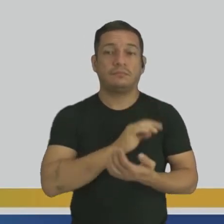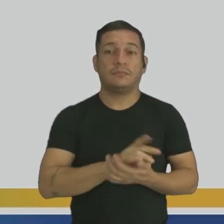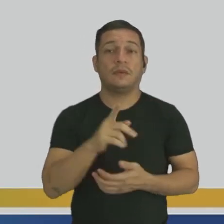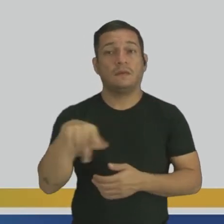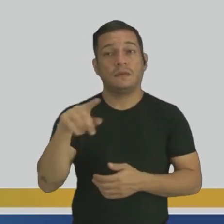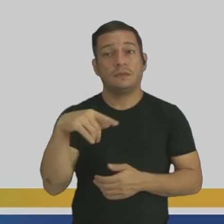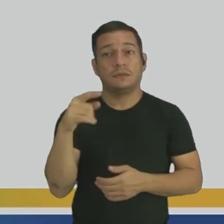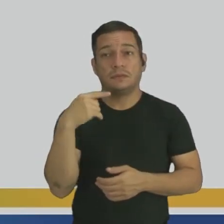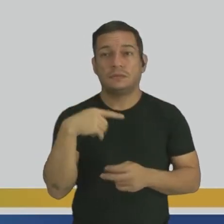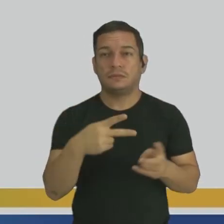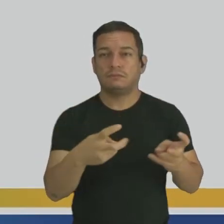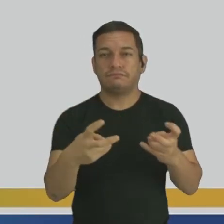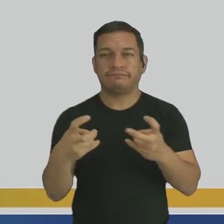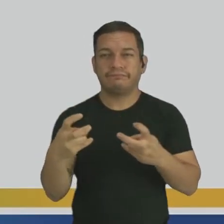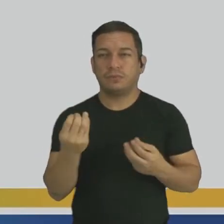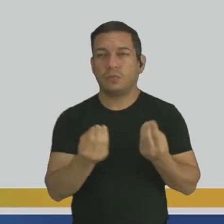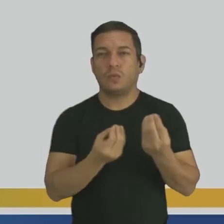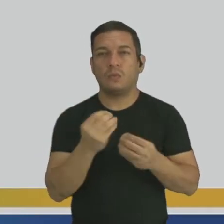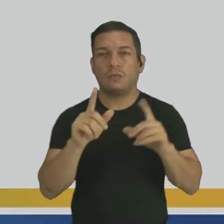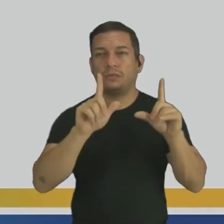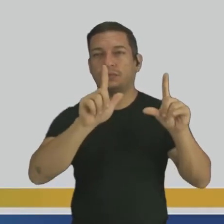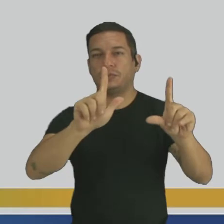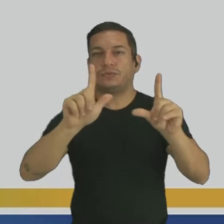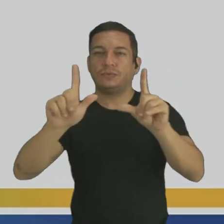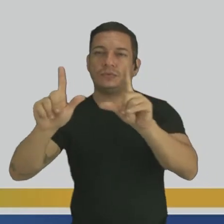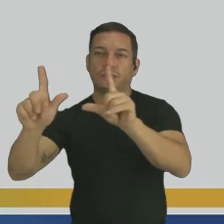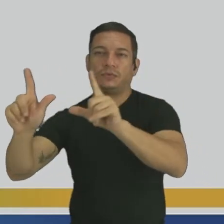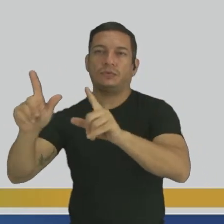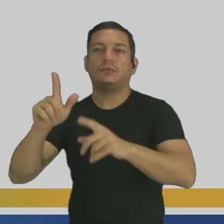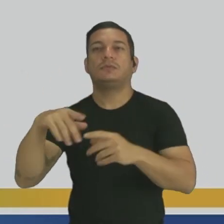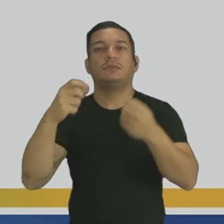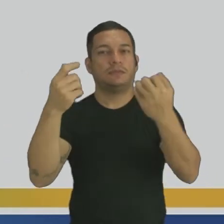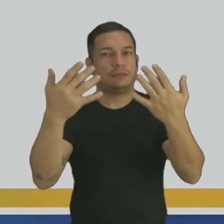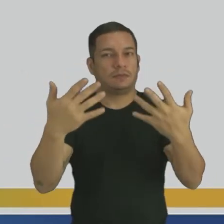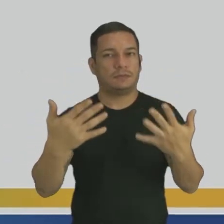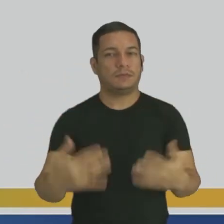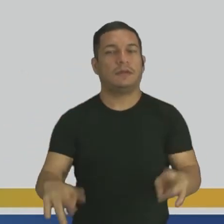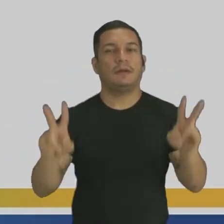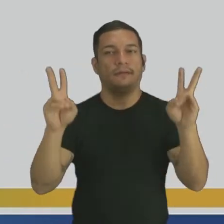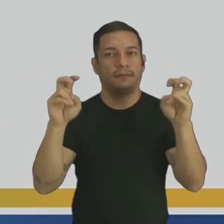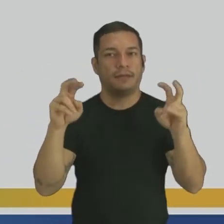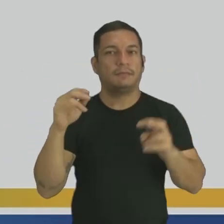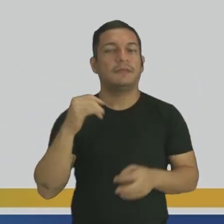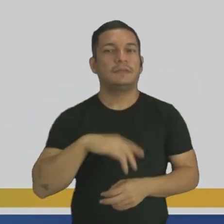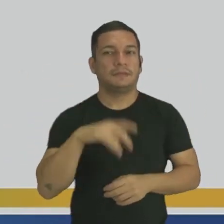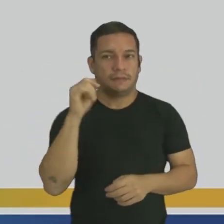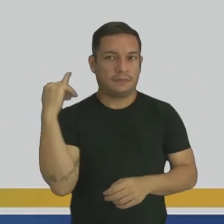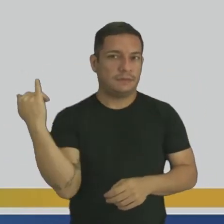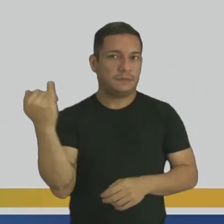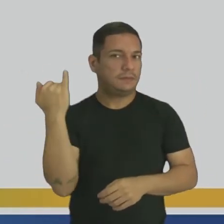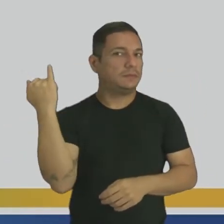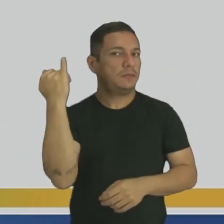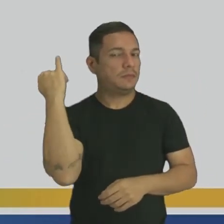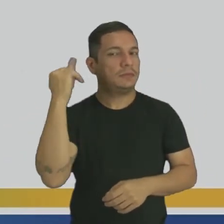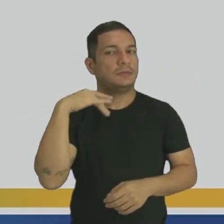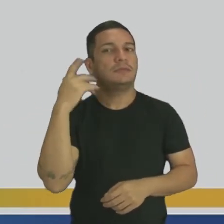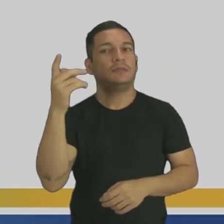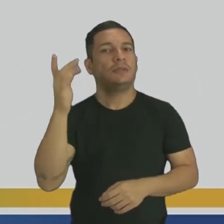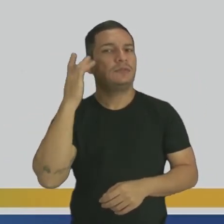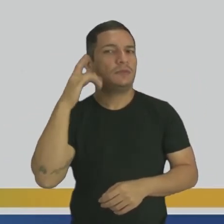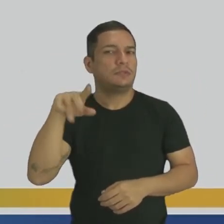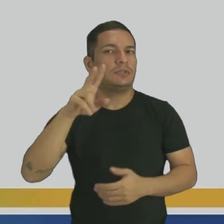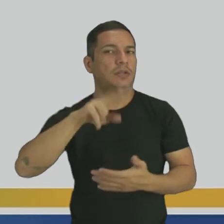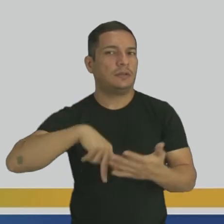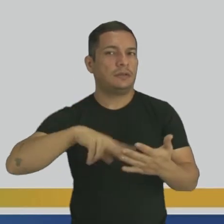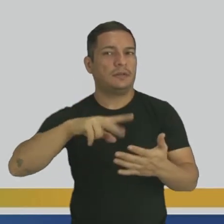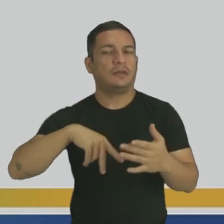vocês estão observando como uma tirinha, né, trata tantos assuntos interessantes. Talvez você já tenha lido essa tirinha em algum